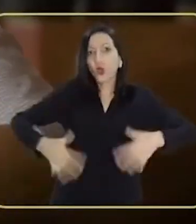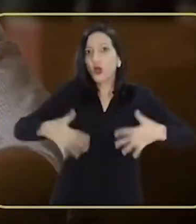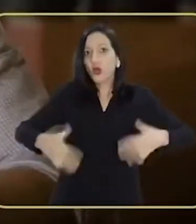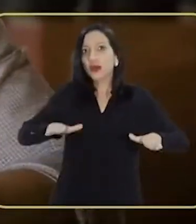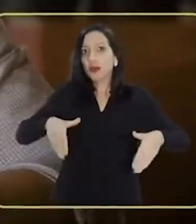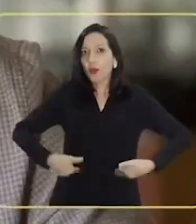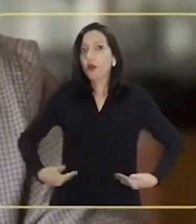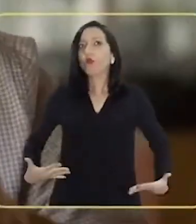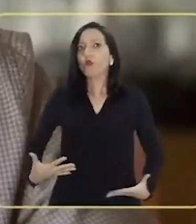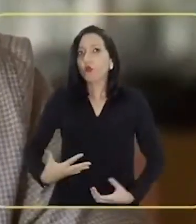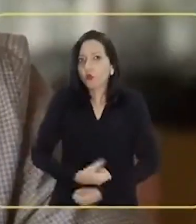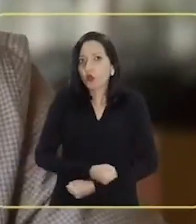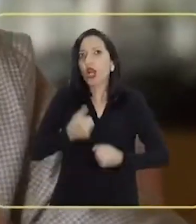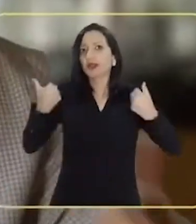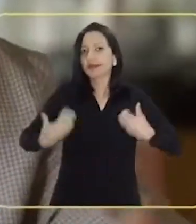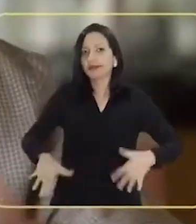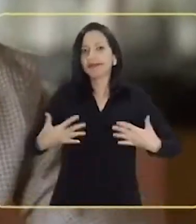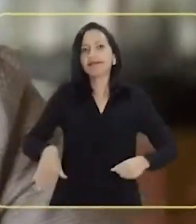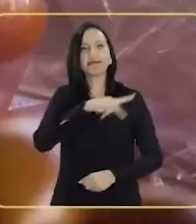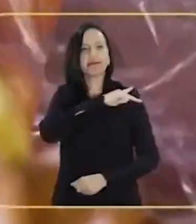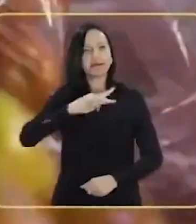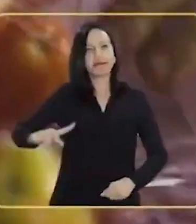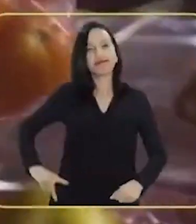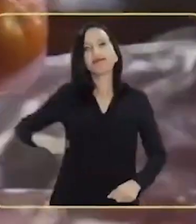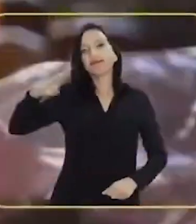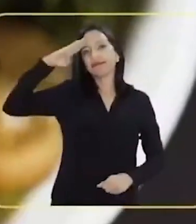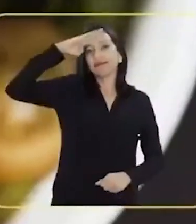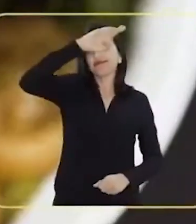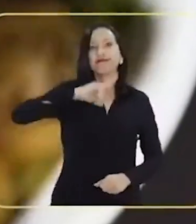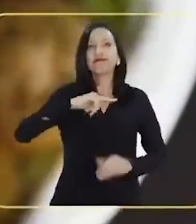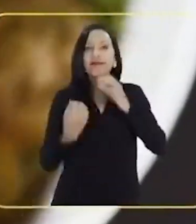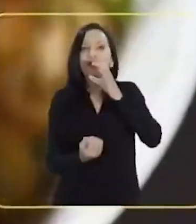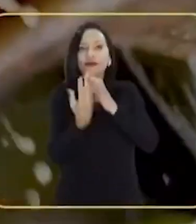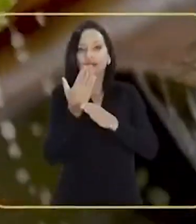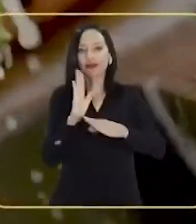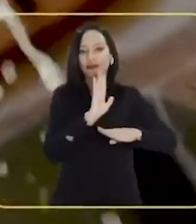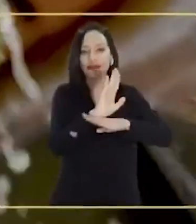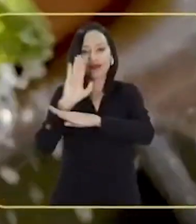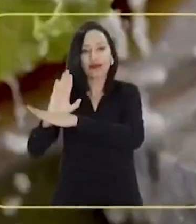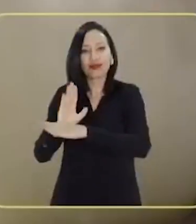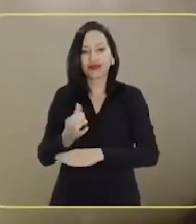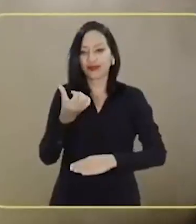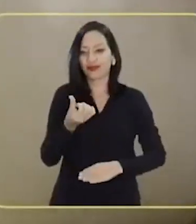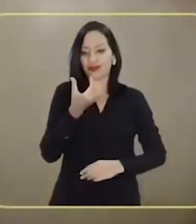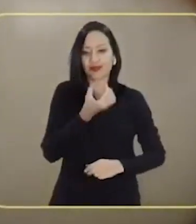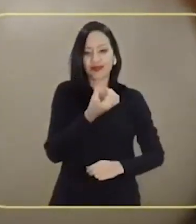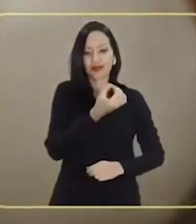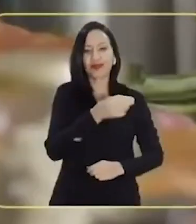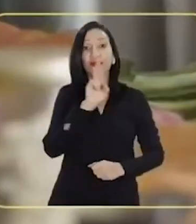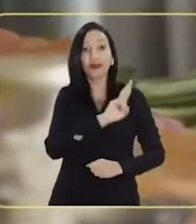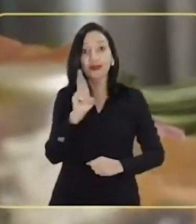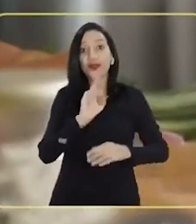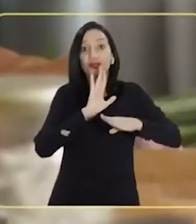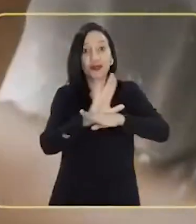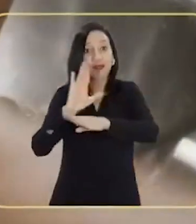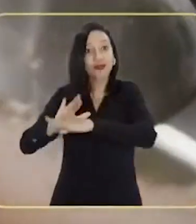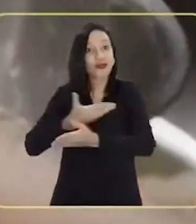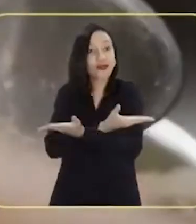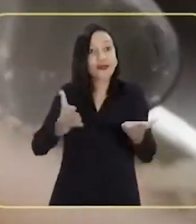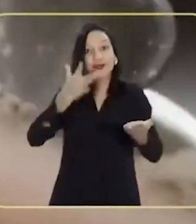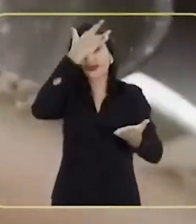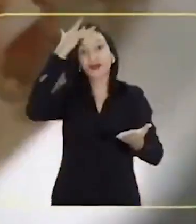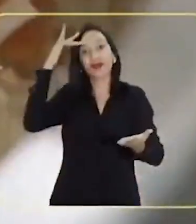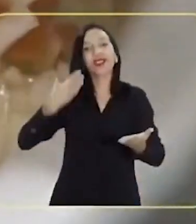PEC do desespero. Desespero é passar fome. O presidente Bolsonaro criou o benefício de 600 reais que está